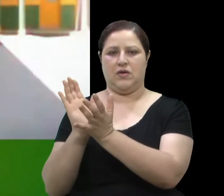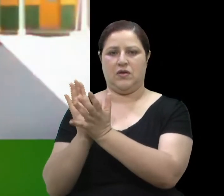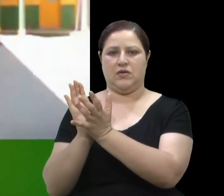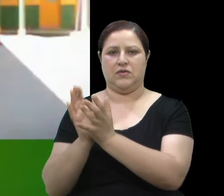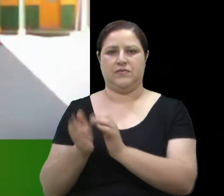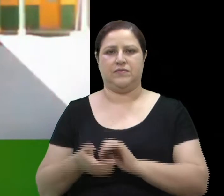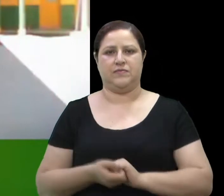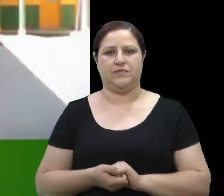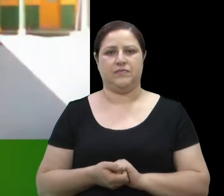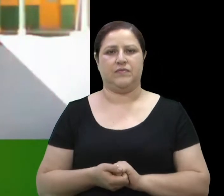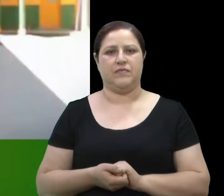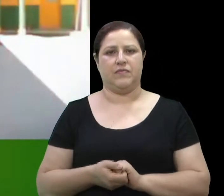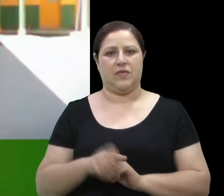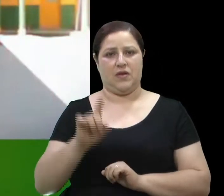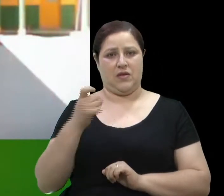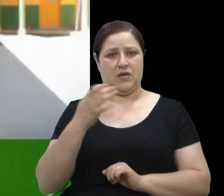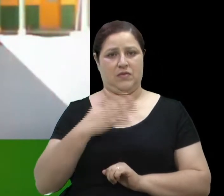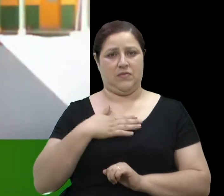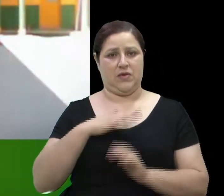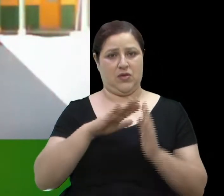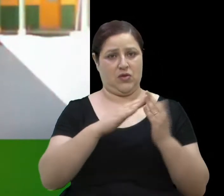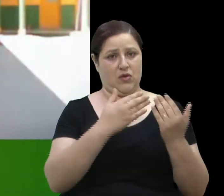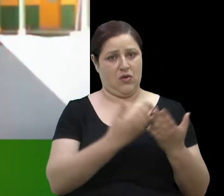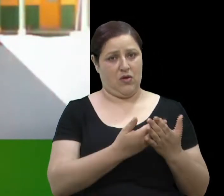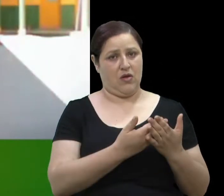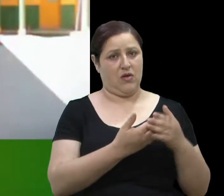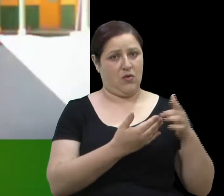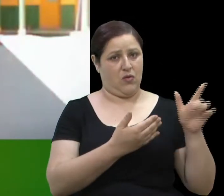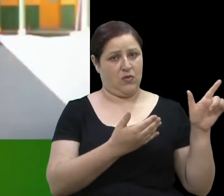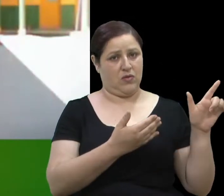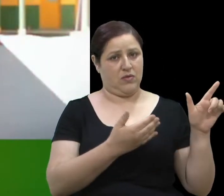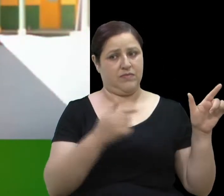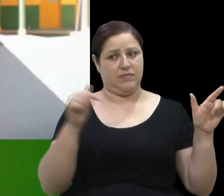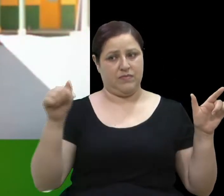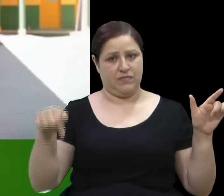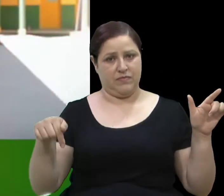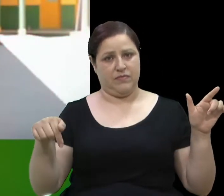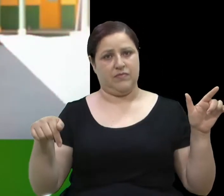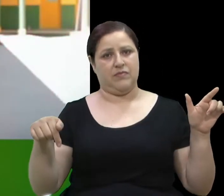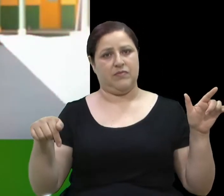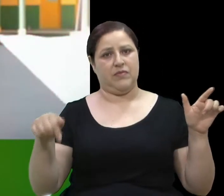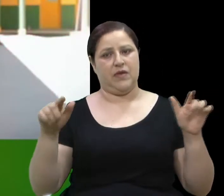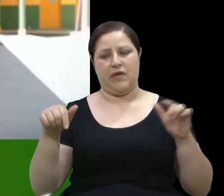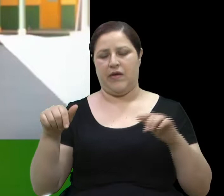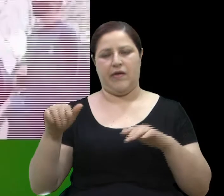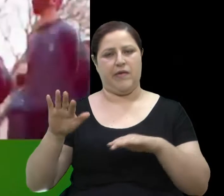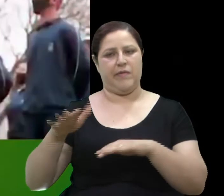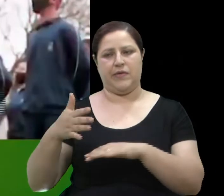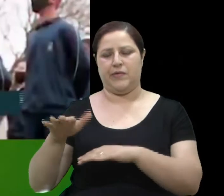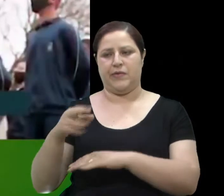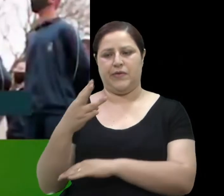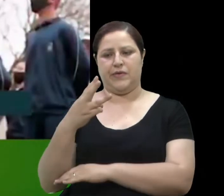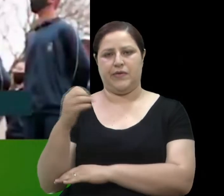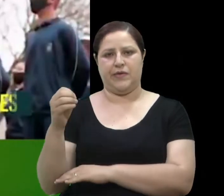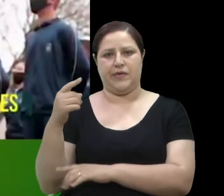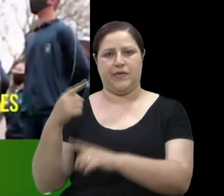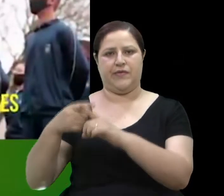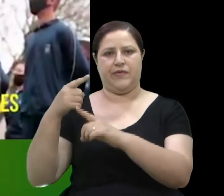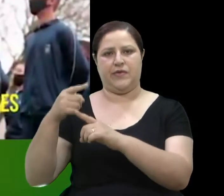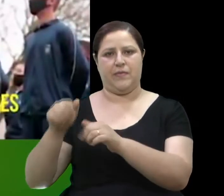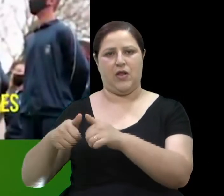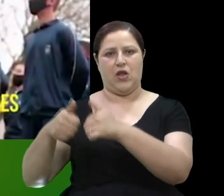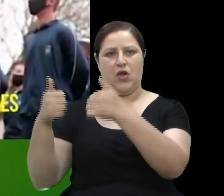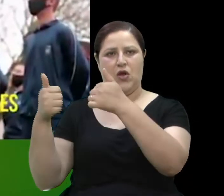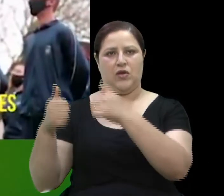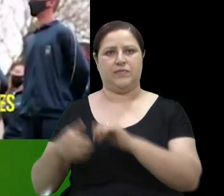Da escola que eu estava e agora que eu estou, essa aqui é tipo umas 300 vezes melhor. Nós somos o São Pedro,